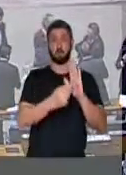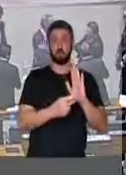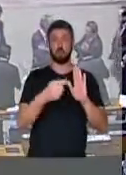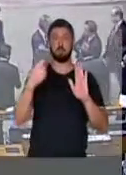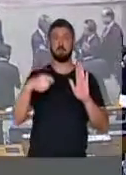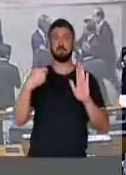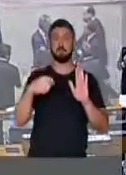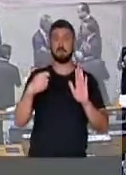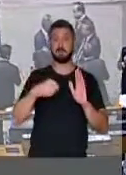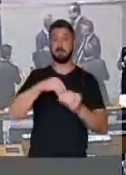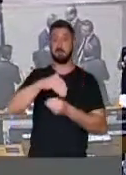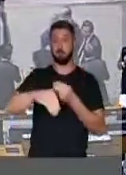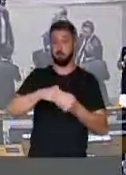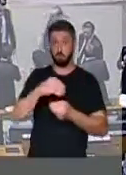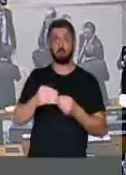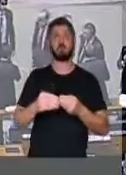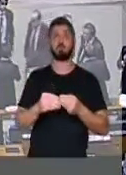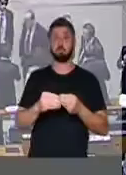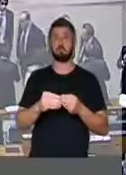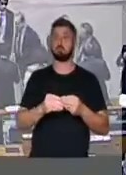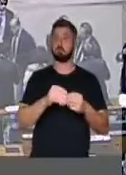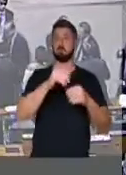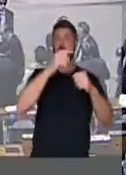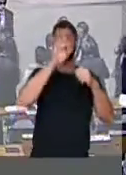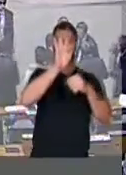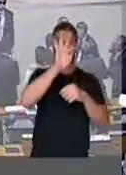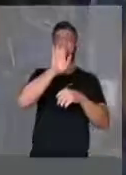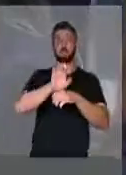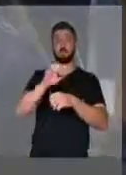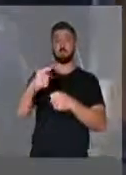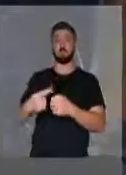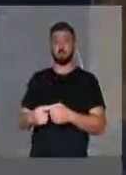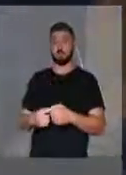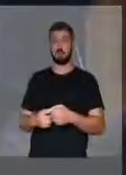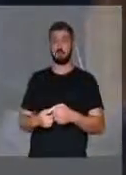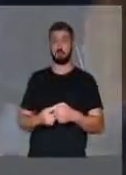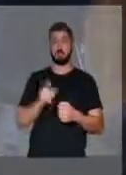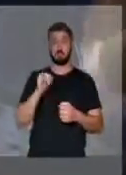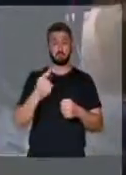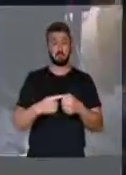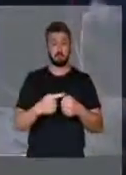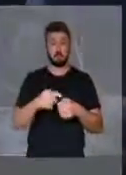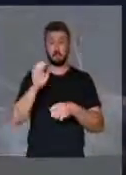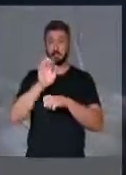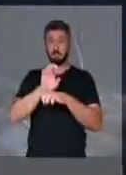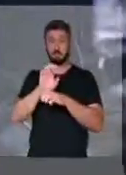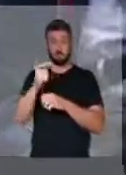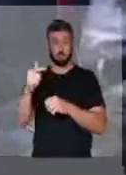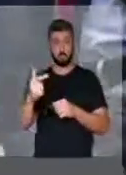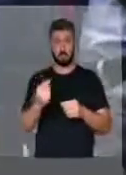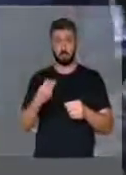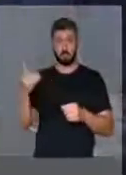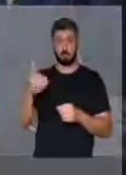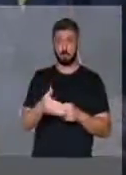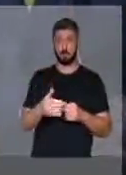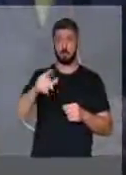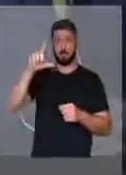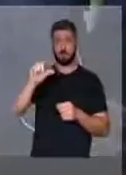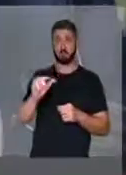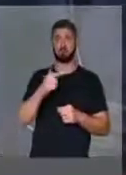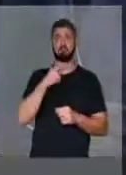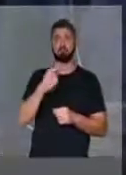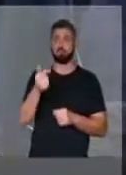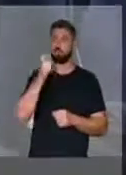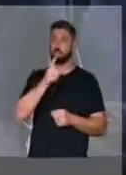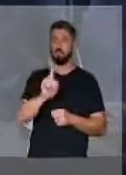precisa envolver os entes federados e sem o município, sem o estado, essa redução